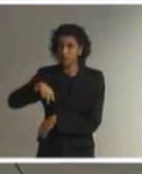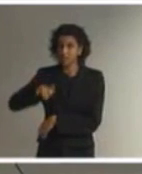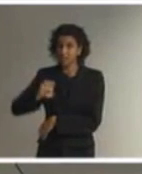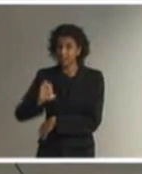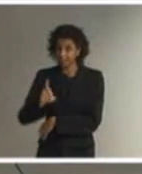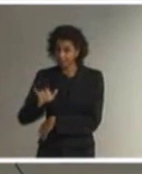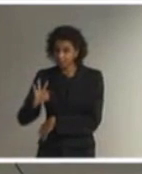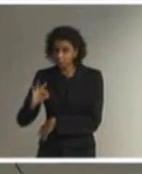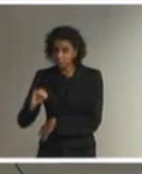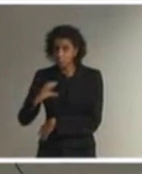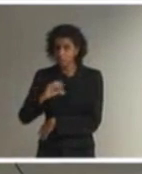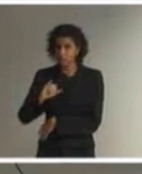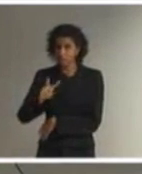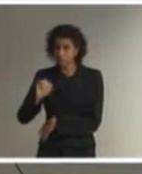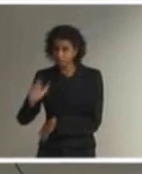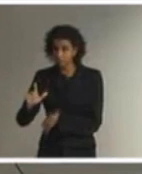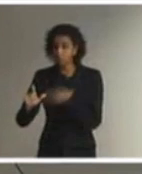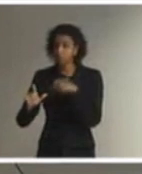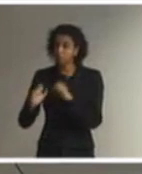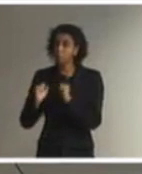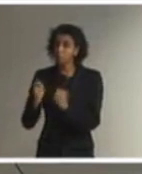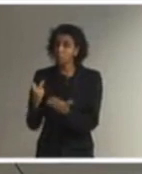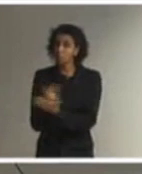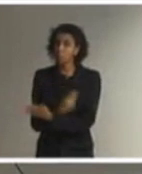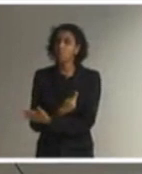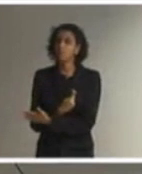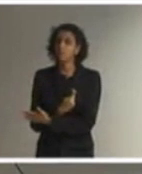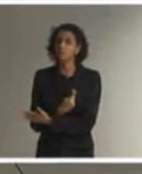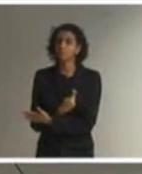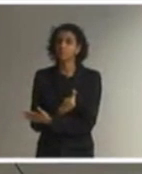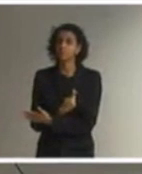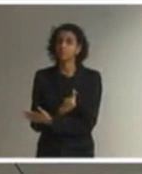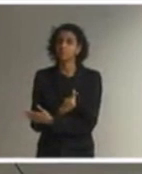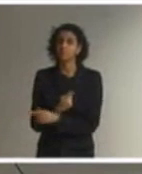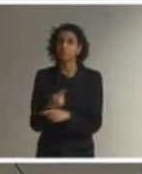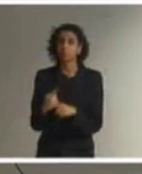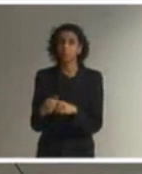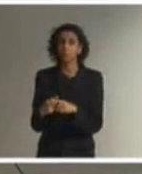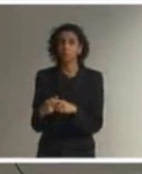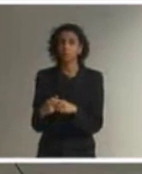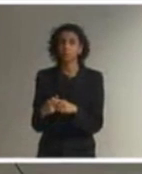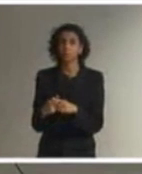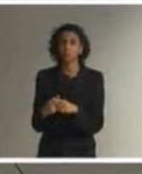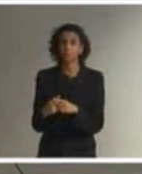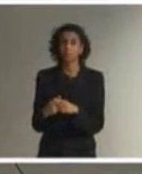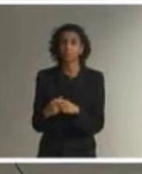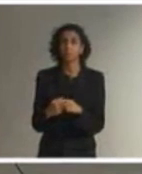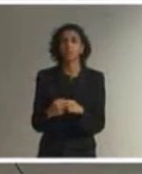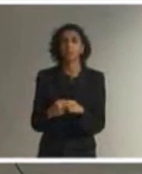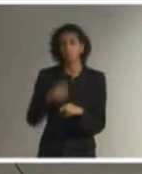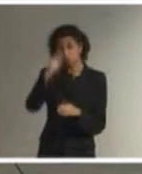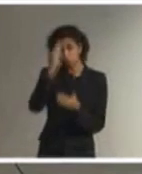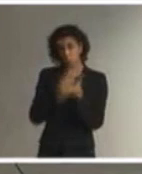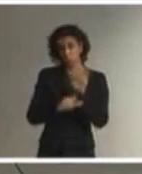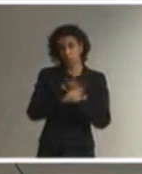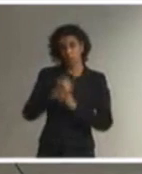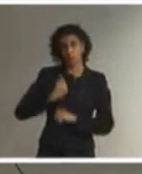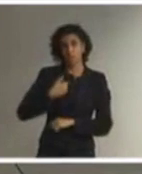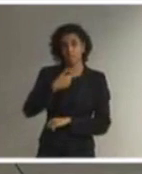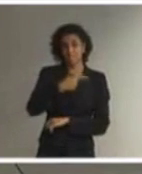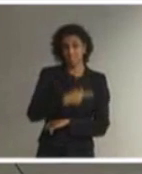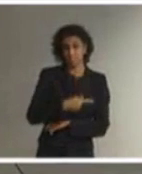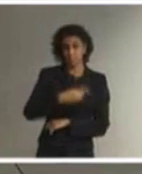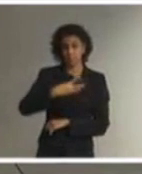garantido tanto pela lei que disciplina a ação civil pública, que é a lei 7